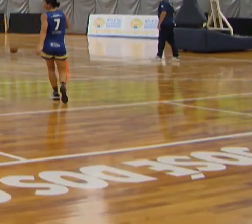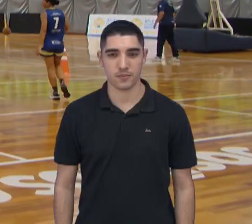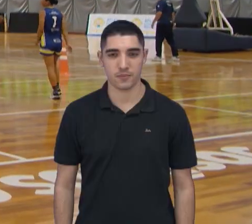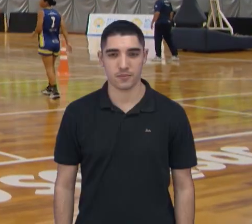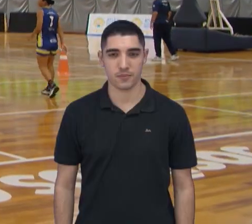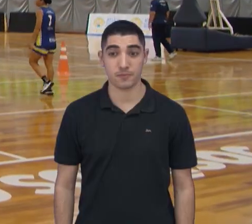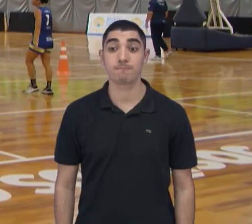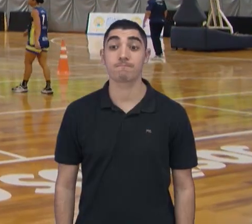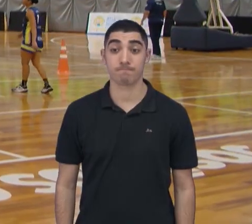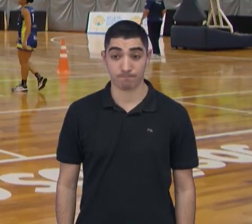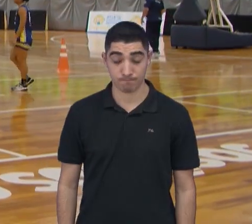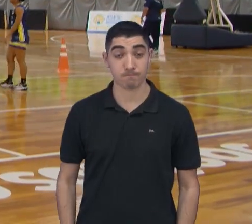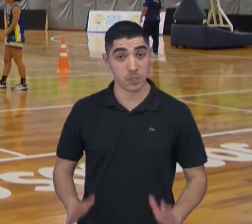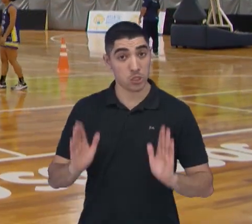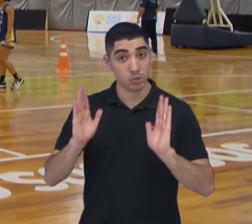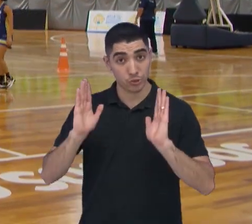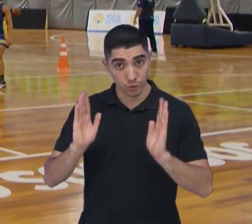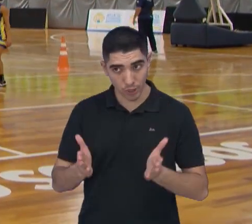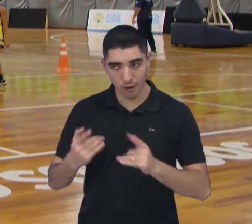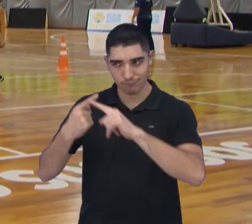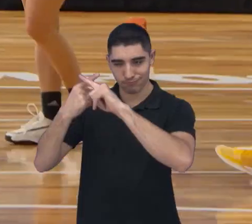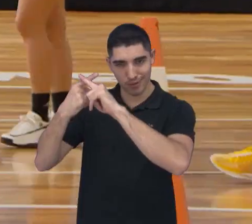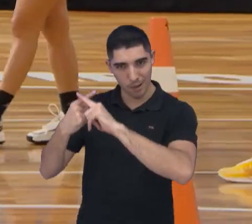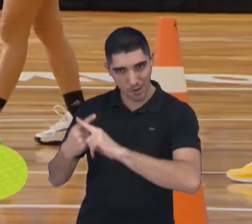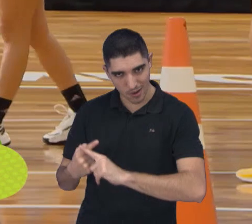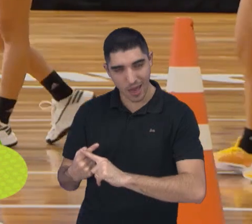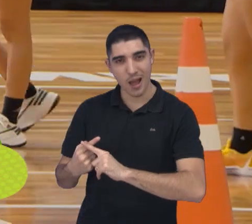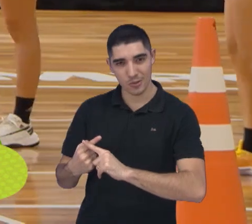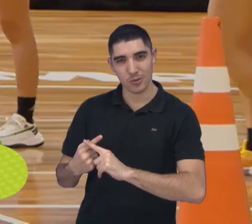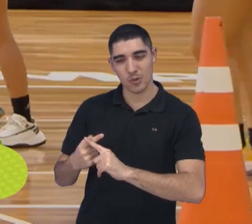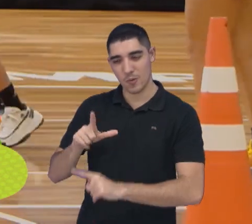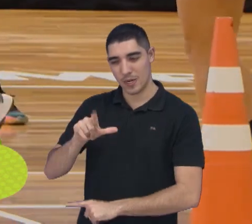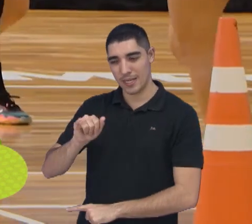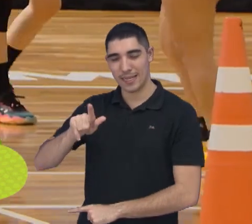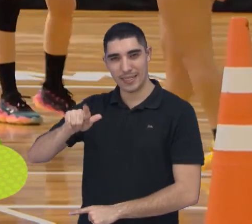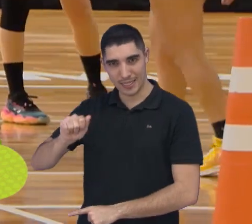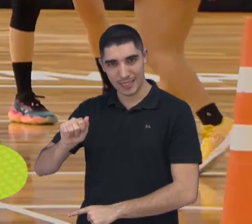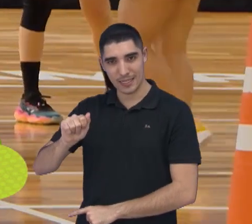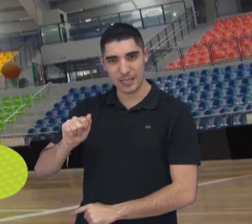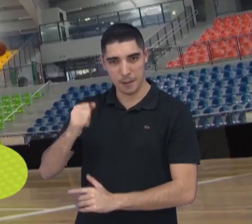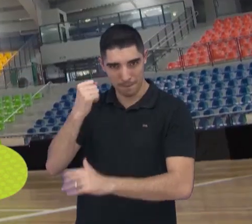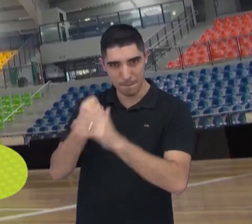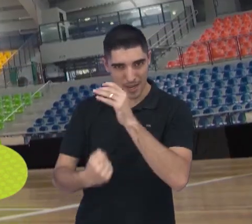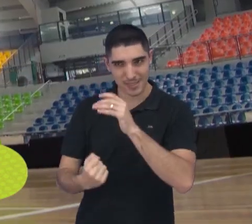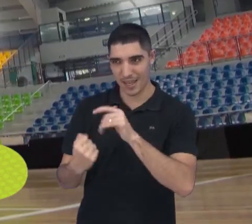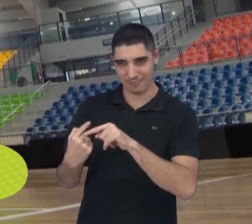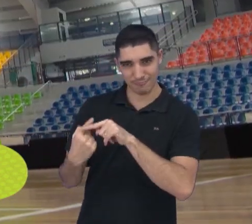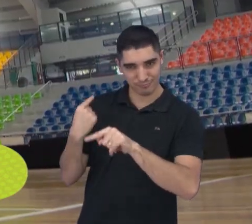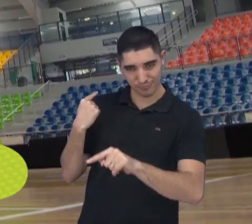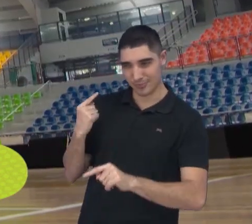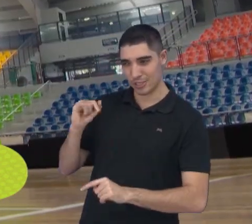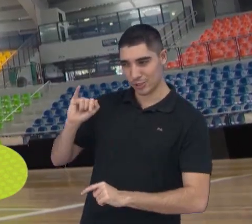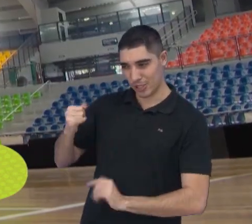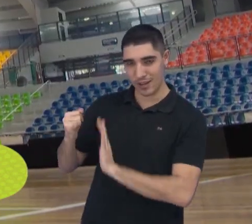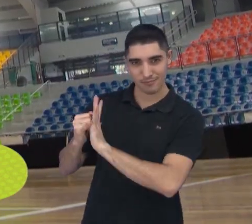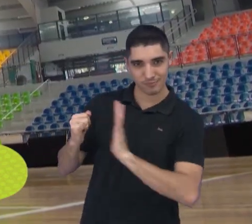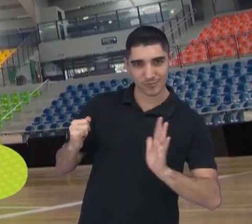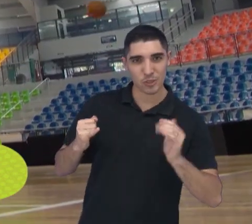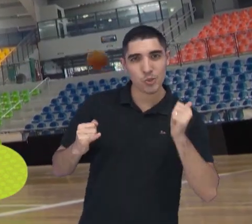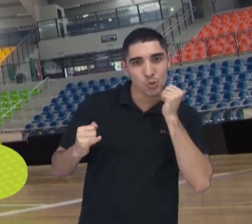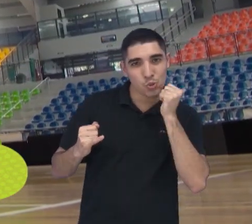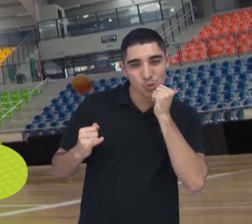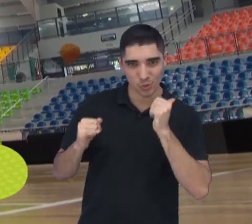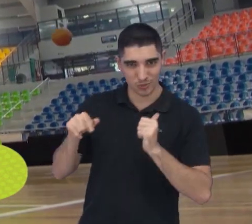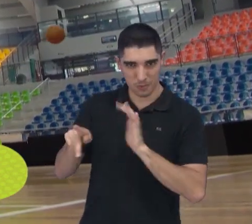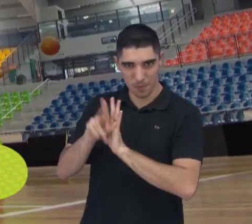Após a participação na Liga de Basquete Feminino no primeiro semestre, a equipe adulta do São José